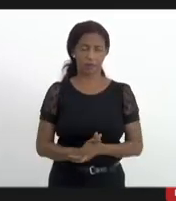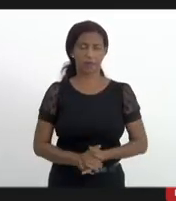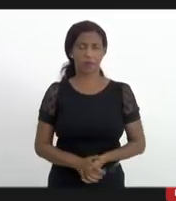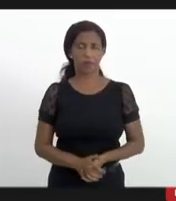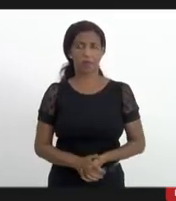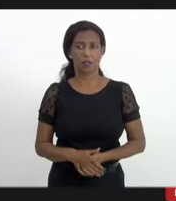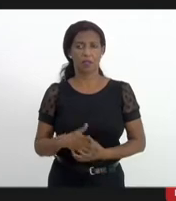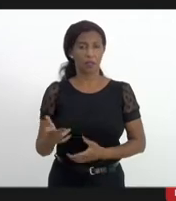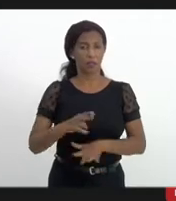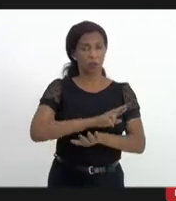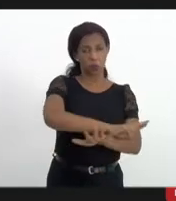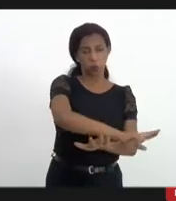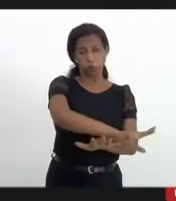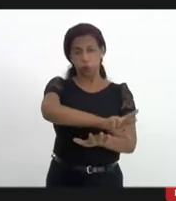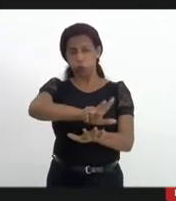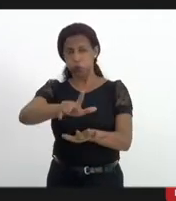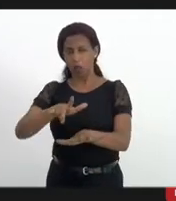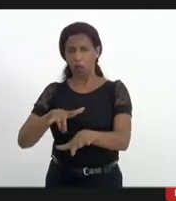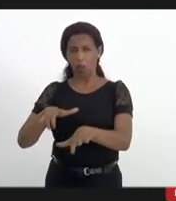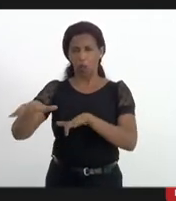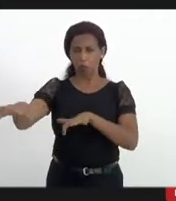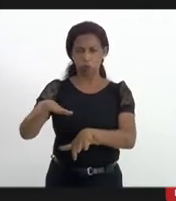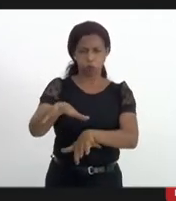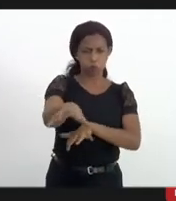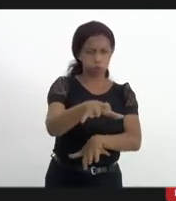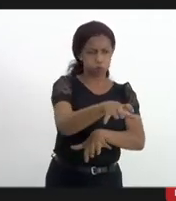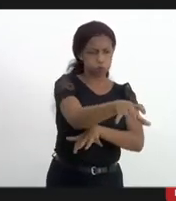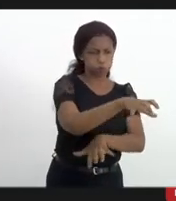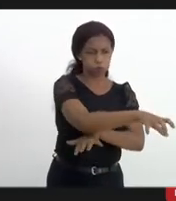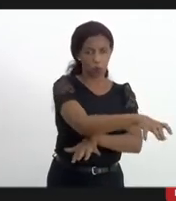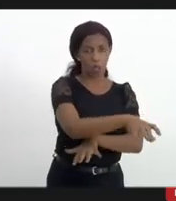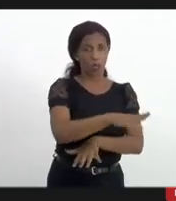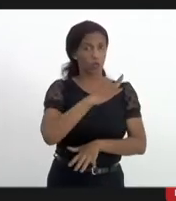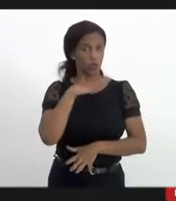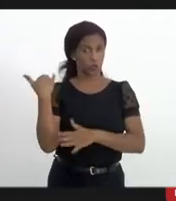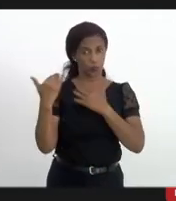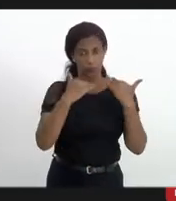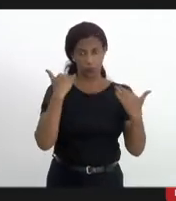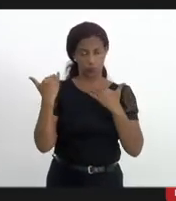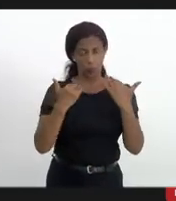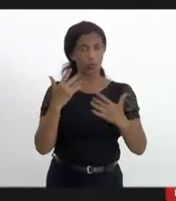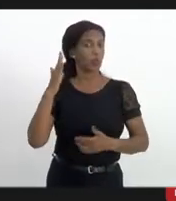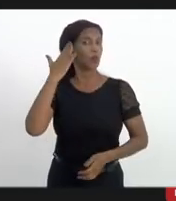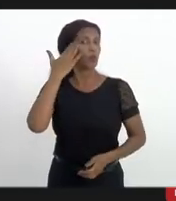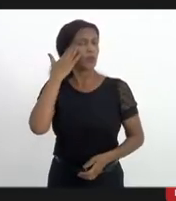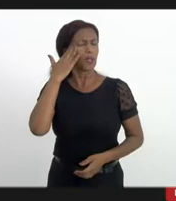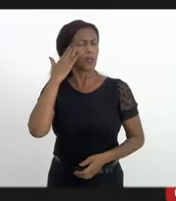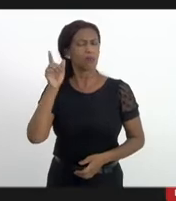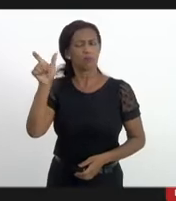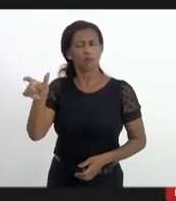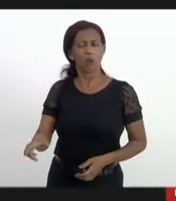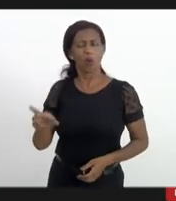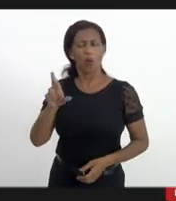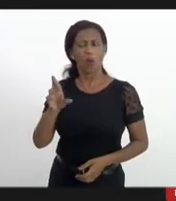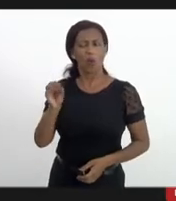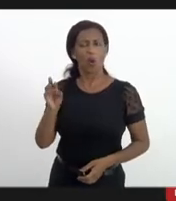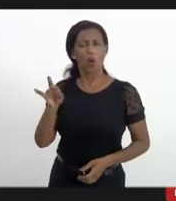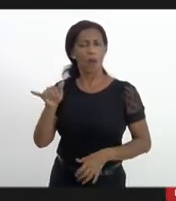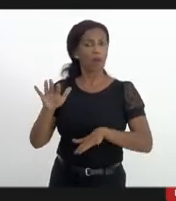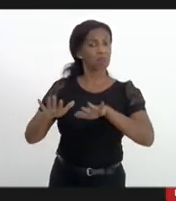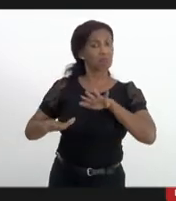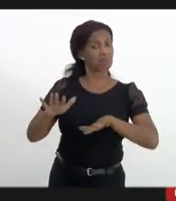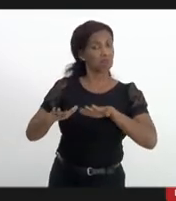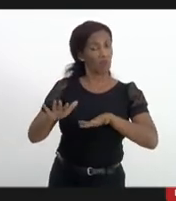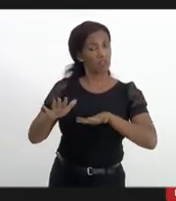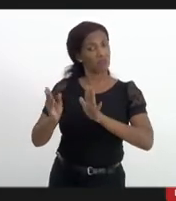nesses diversos pontos de confronto, eu entendo o Roberto, o Roberto quando deu essa informação, talvez não